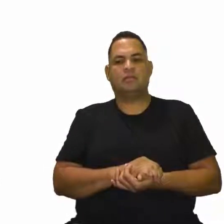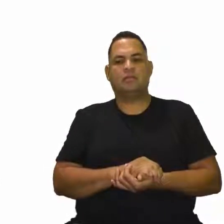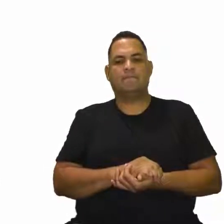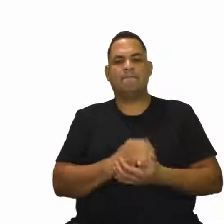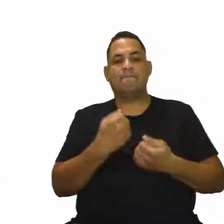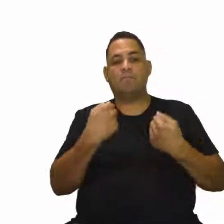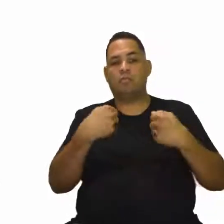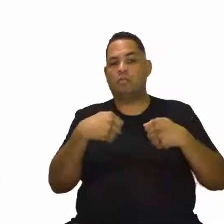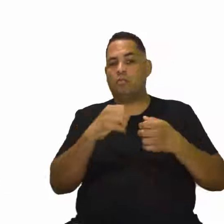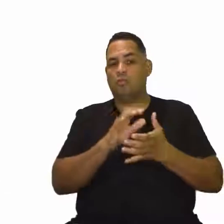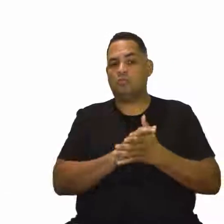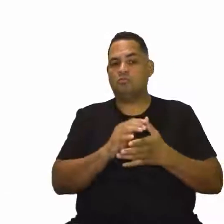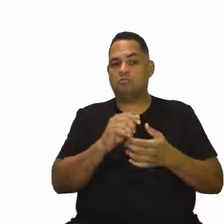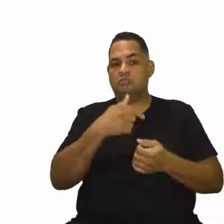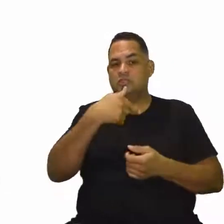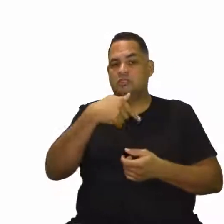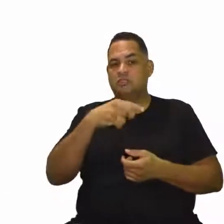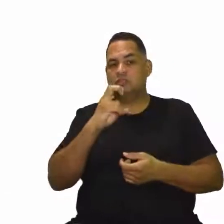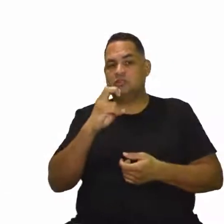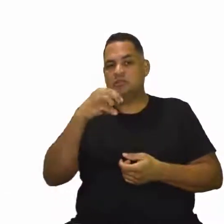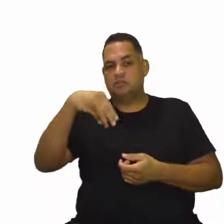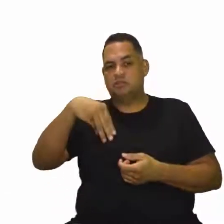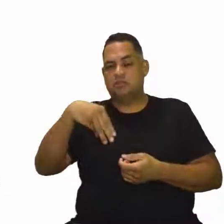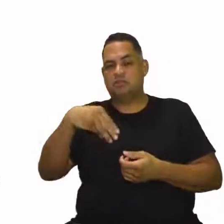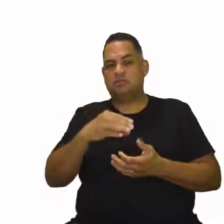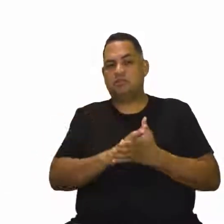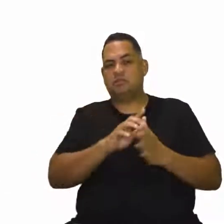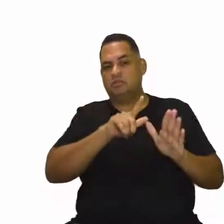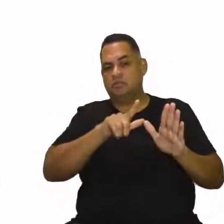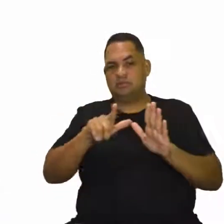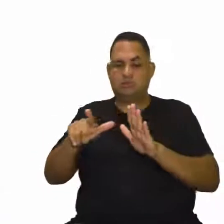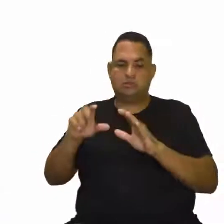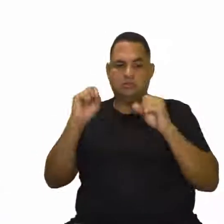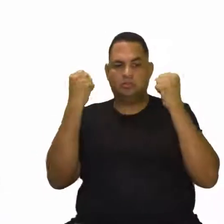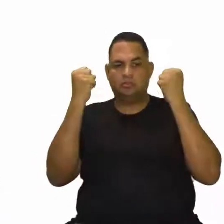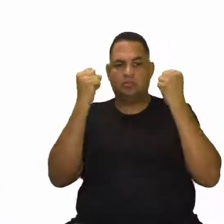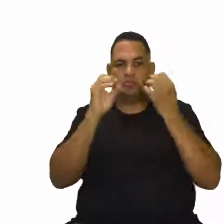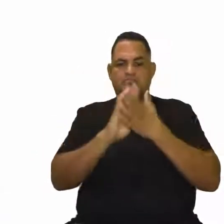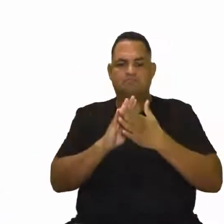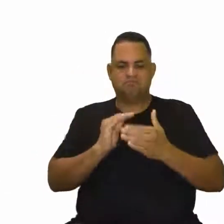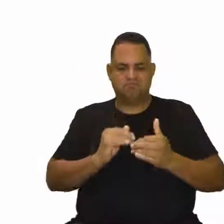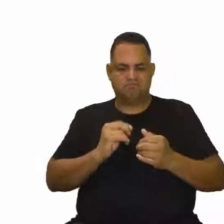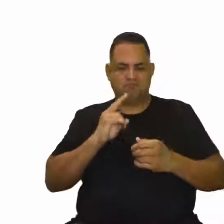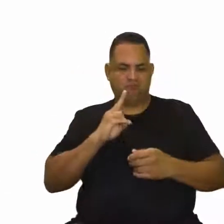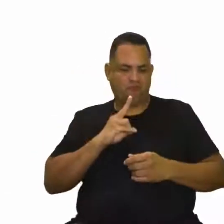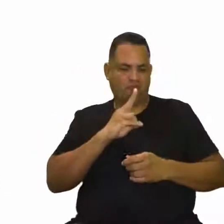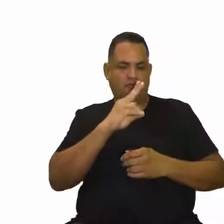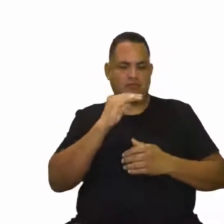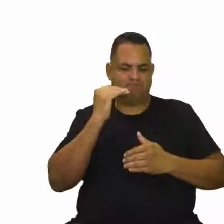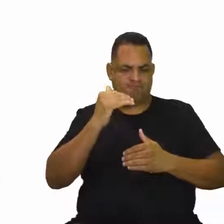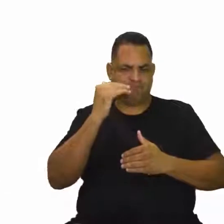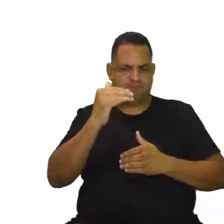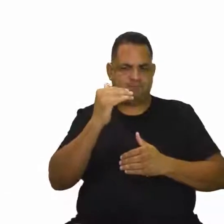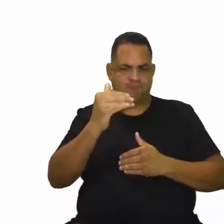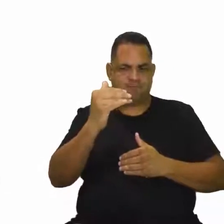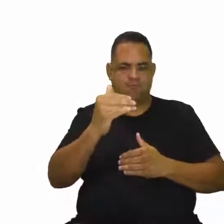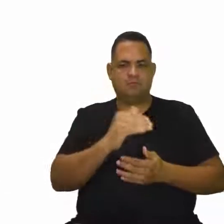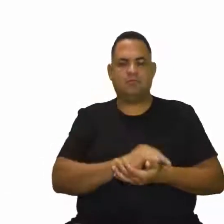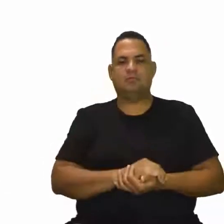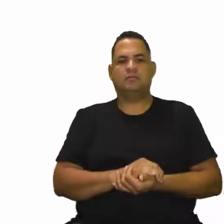Pode-se fazer 75 minutos, né? De atividades aeróbicas de alta intensidade. Perceba que a gente diminuiu aqui